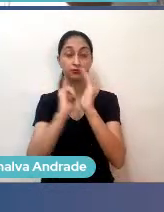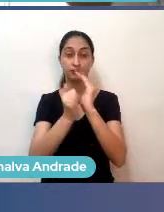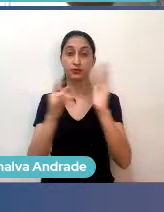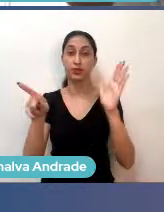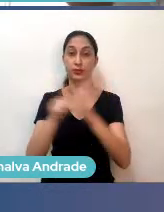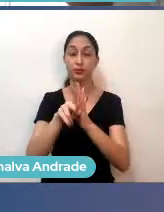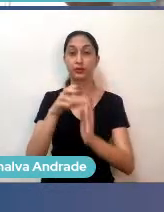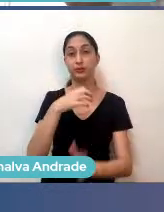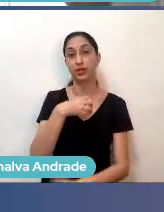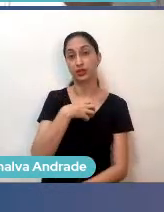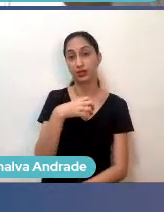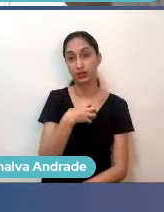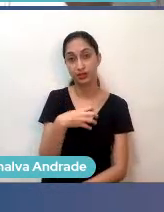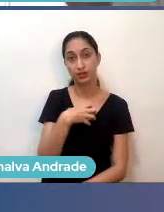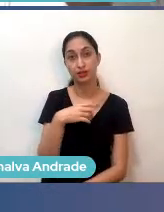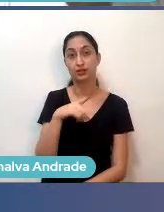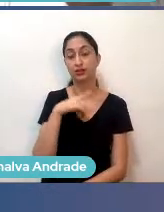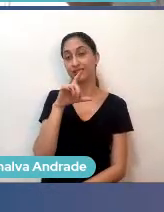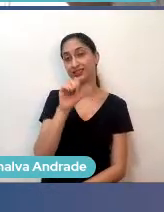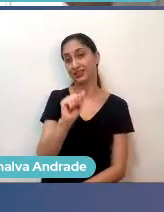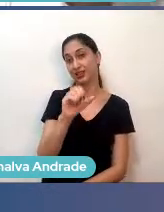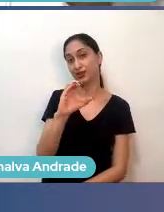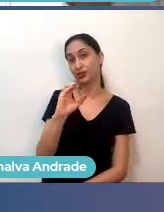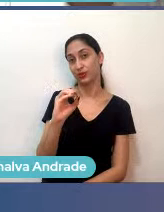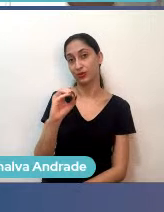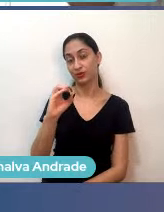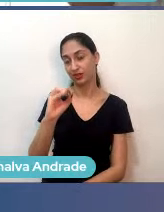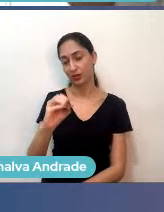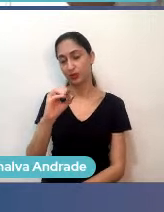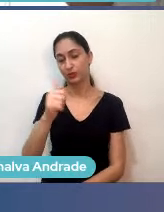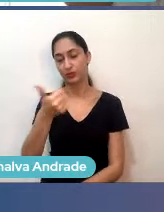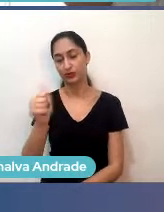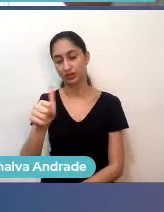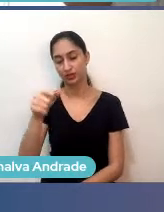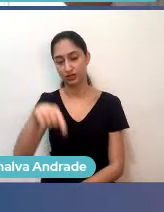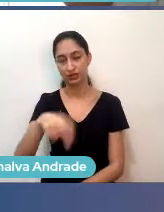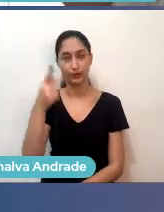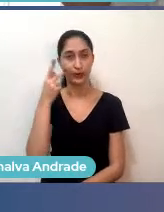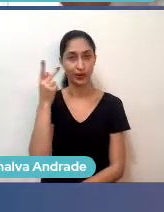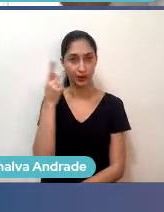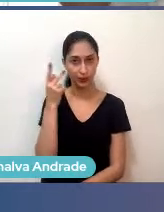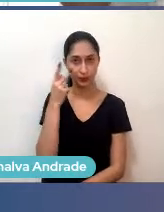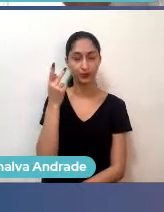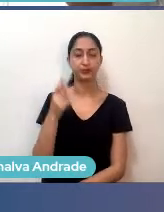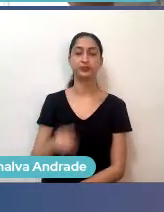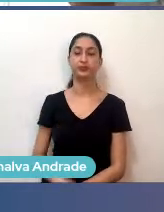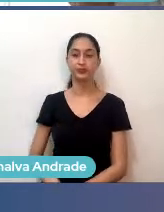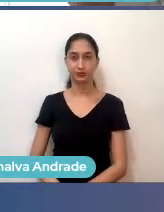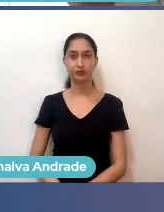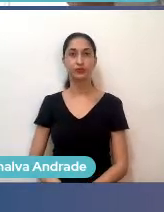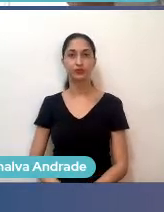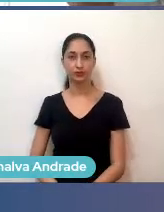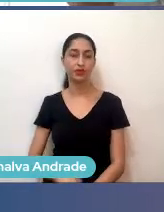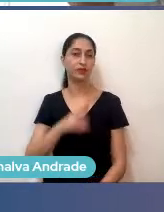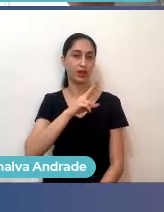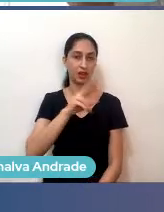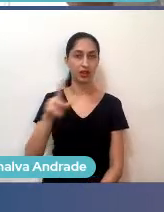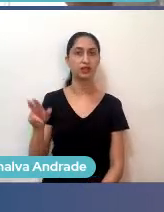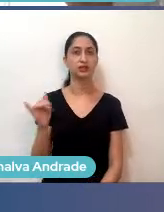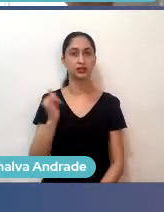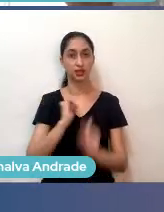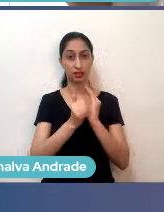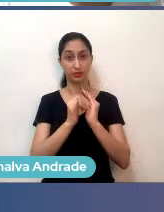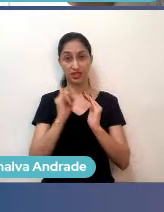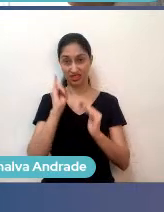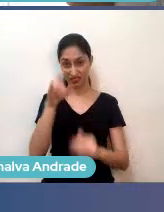Zebu, 011, aqui da cidade de São Paulo, Costa Valley, ali da região de Balneário Camboriú e as cidades em voltas, então tem várias aqui, então se